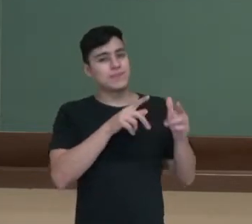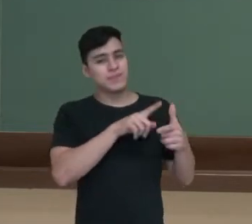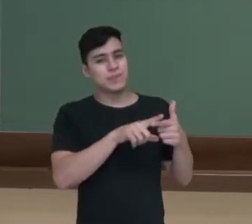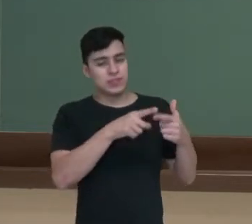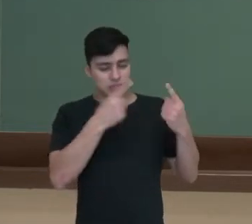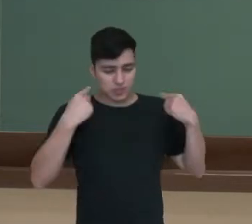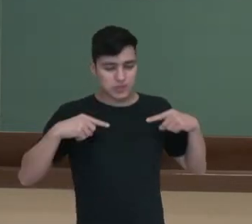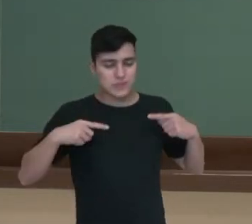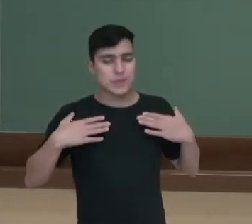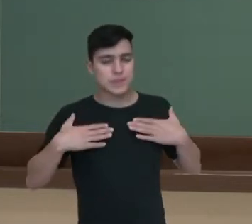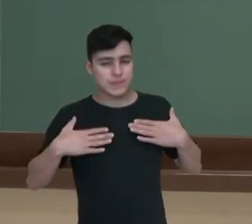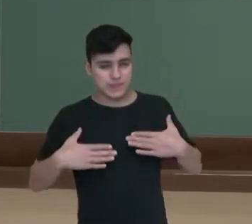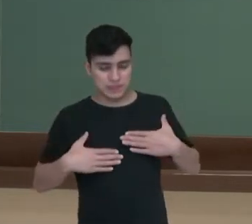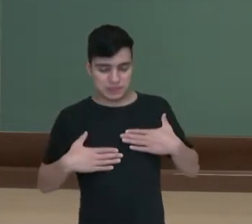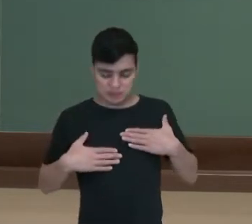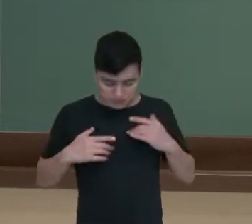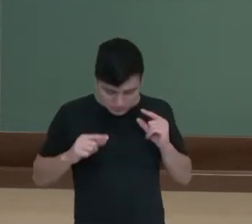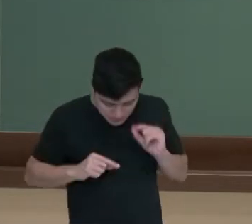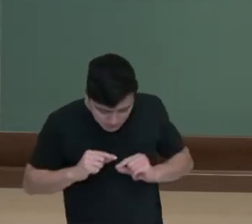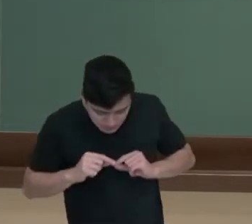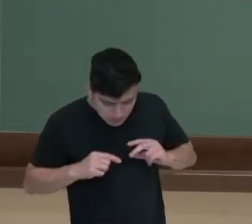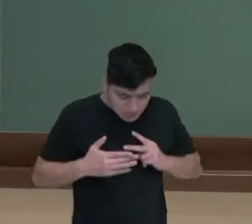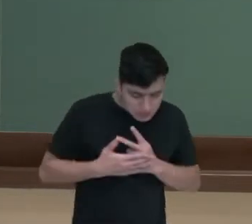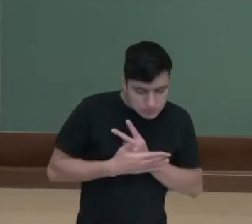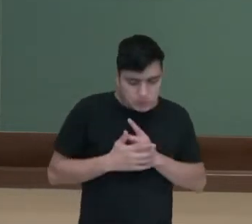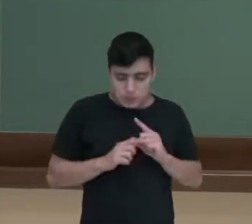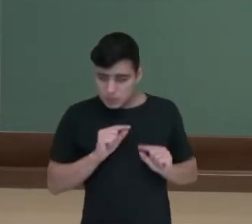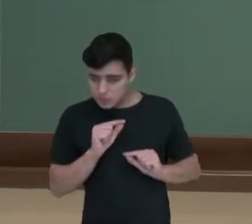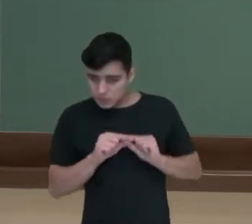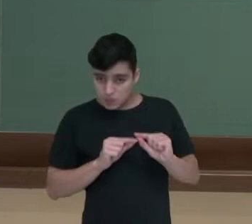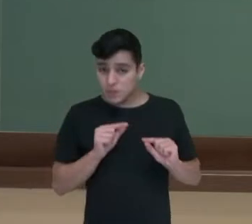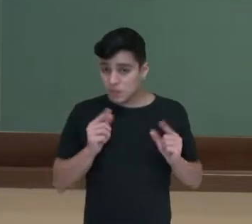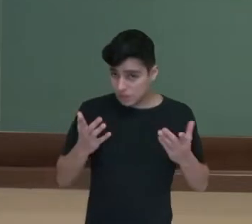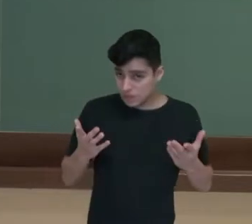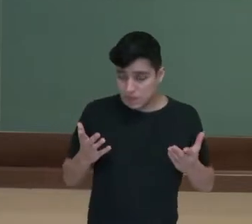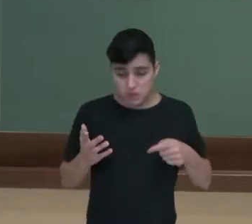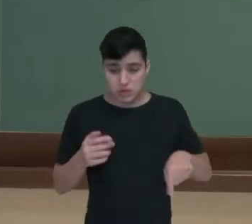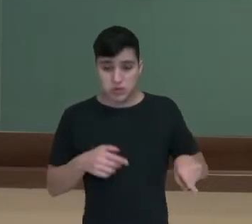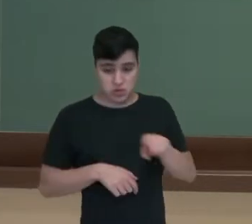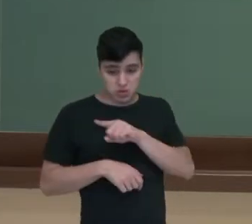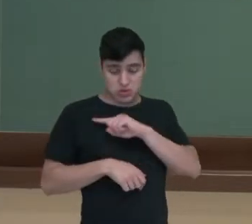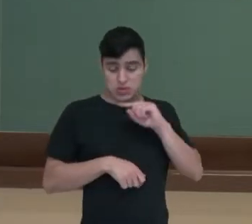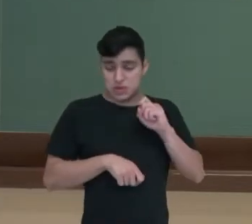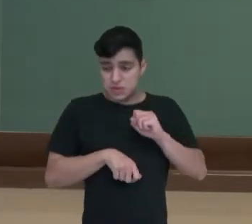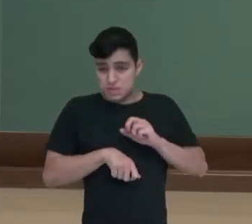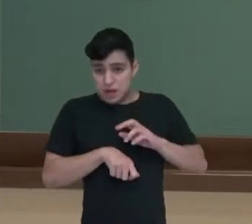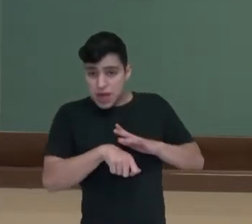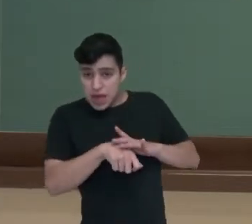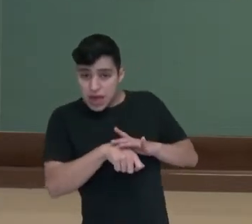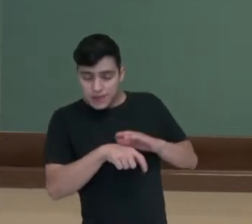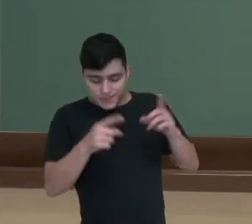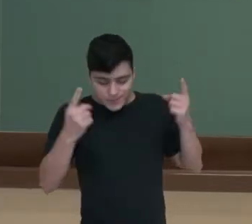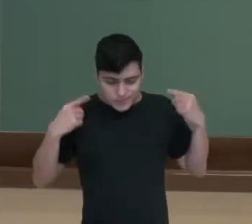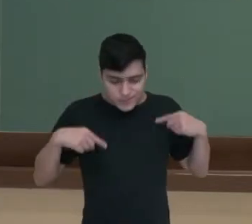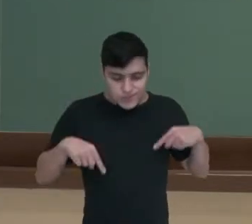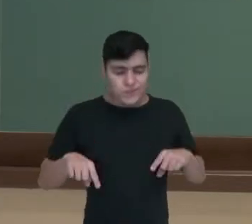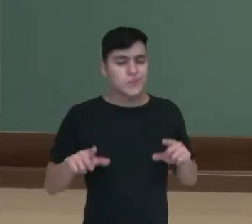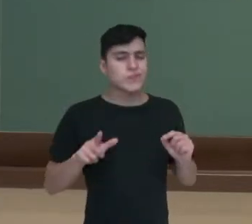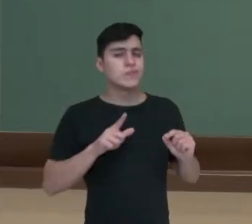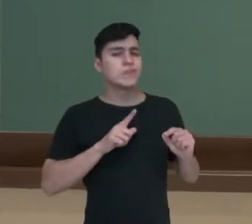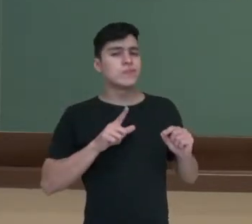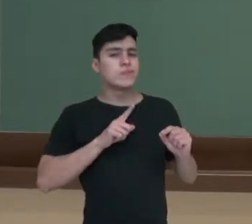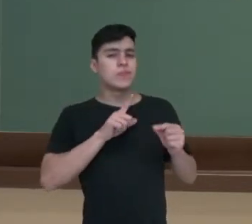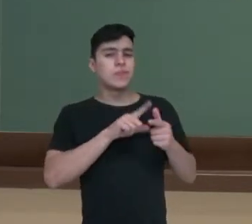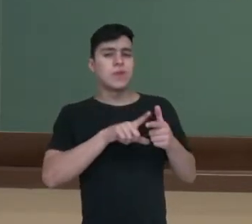acontecendo alguma coisa? Provavelmente sim. Então quando nós estamos doentes, alguma coisa está acontecendo com o nosso